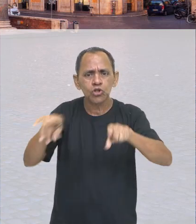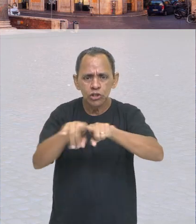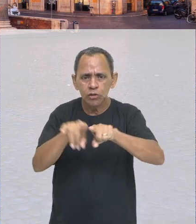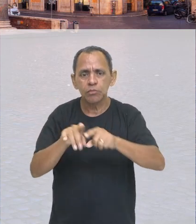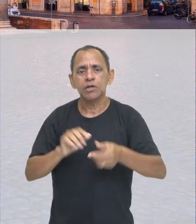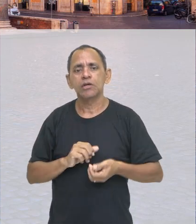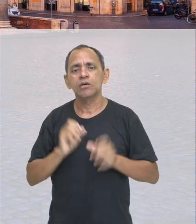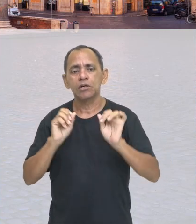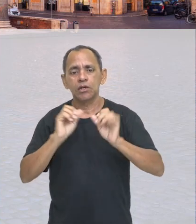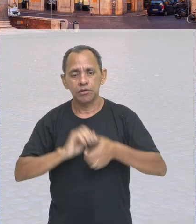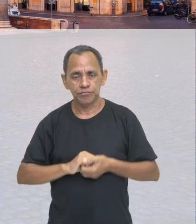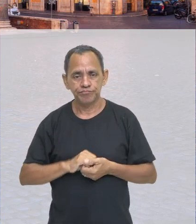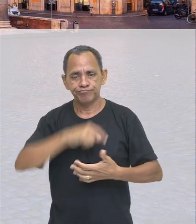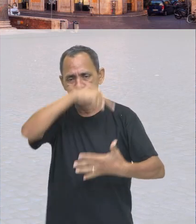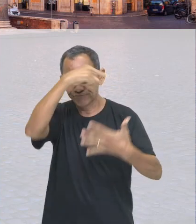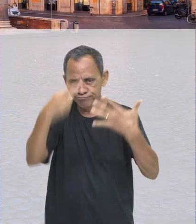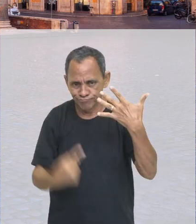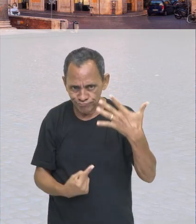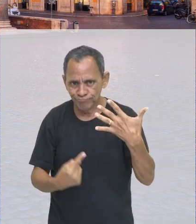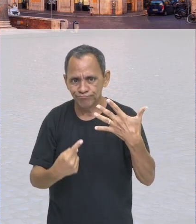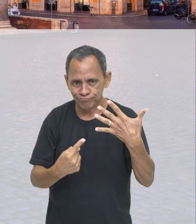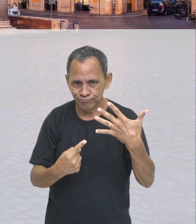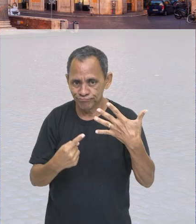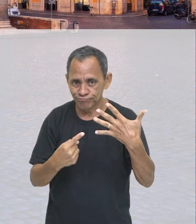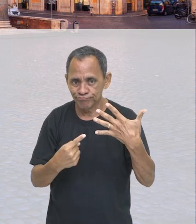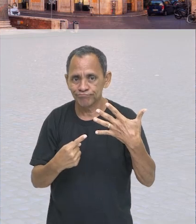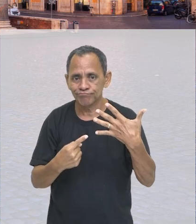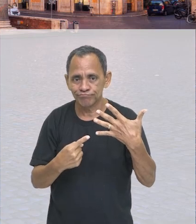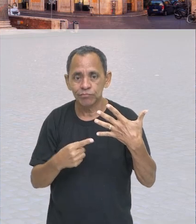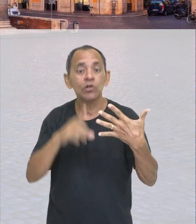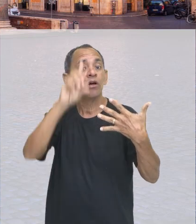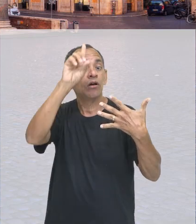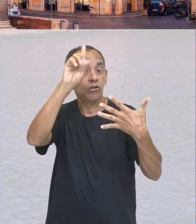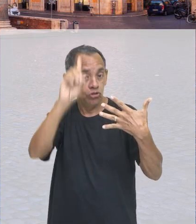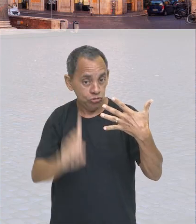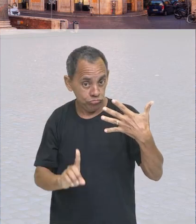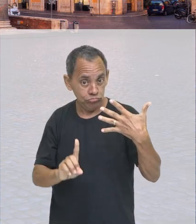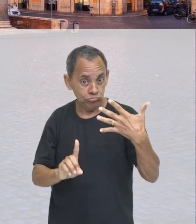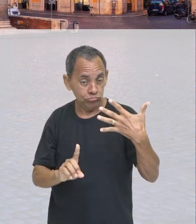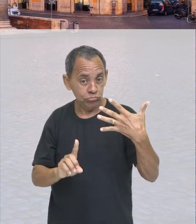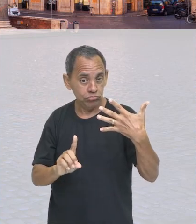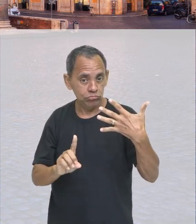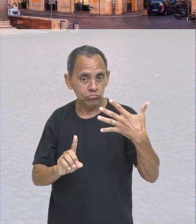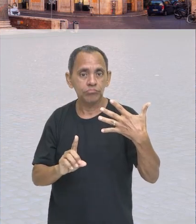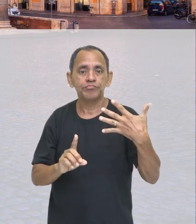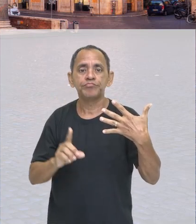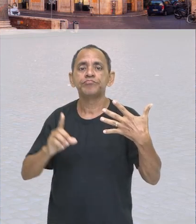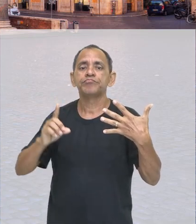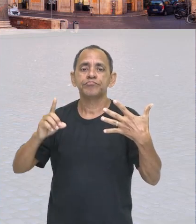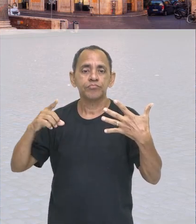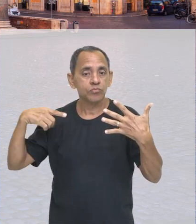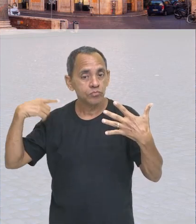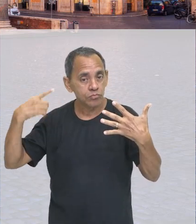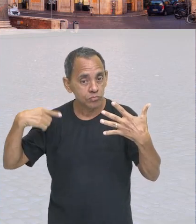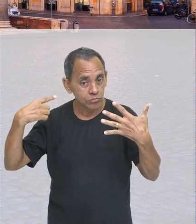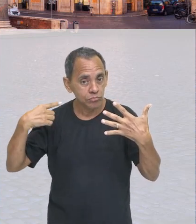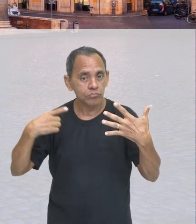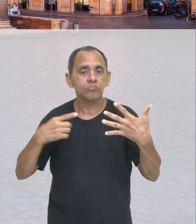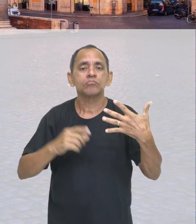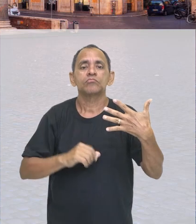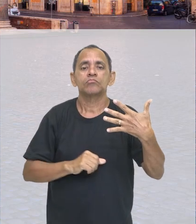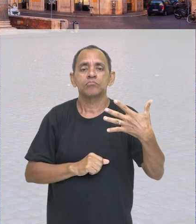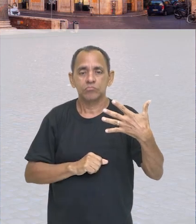também em outras questões, como, por exemplo, no direito, tá bom? Se você não sabe, o direito romano